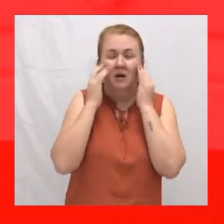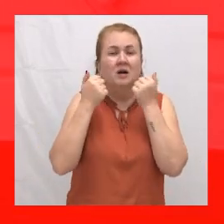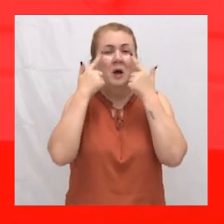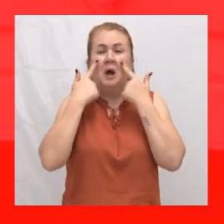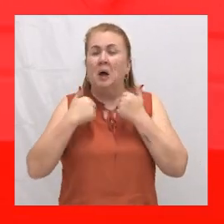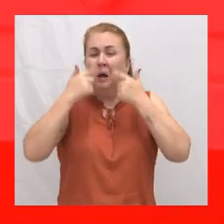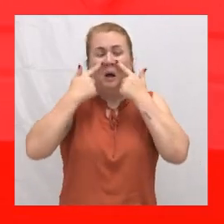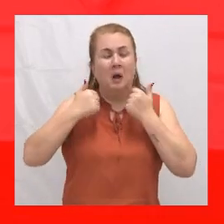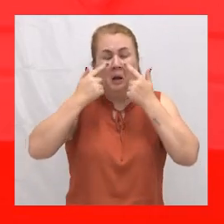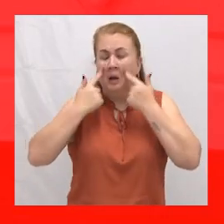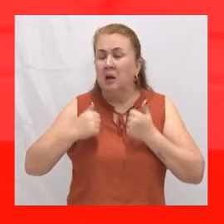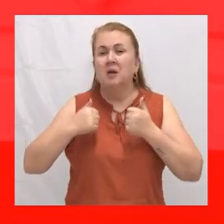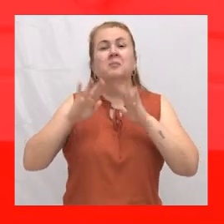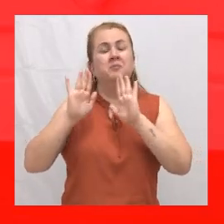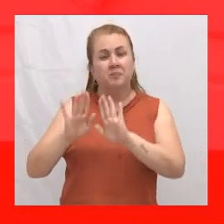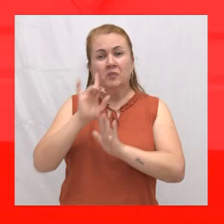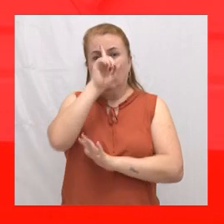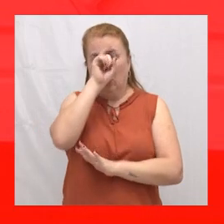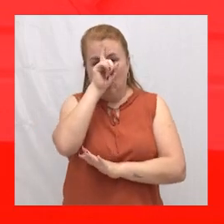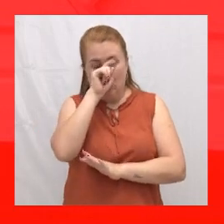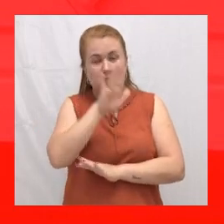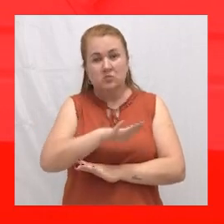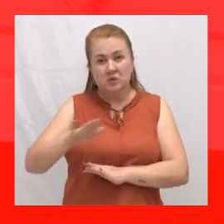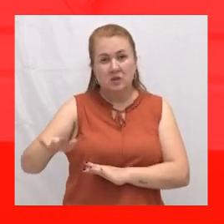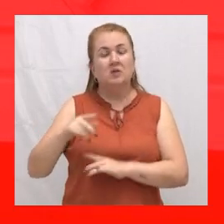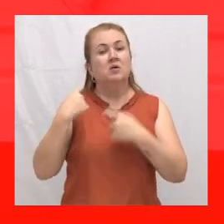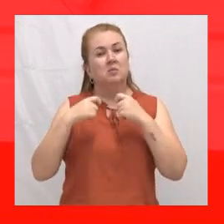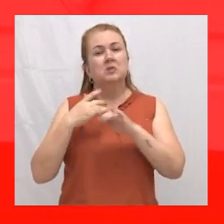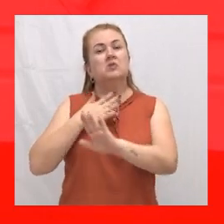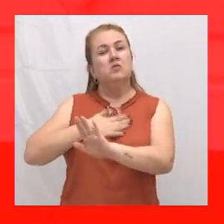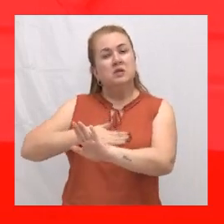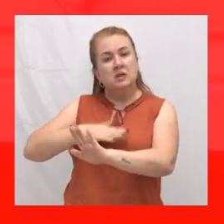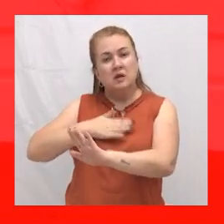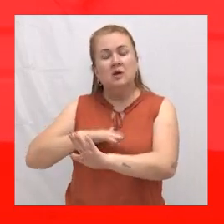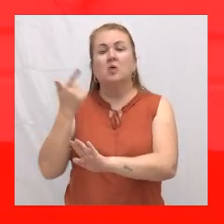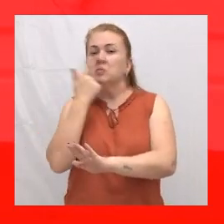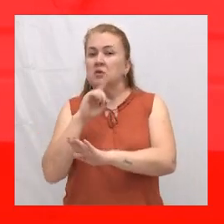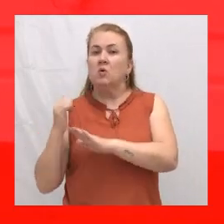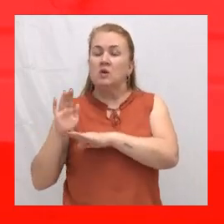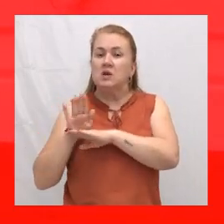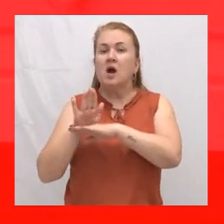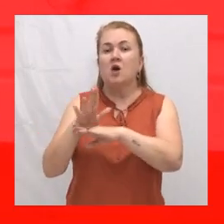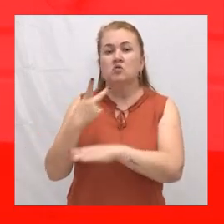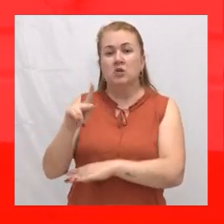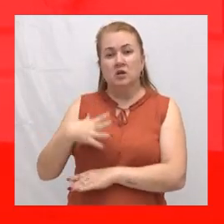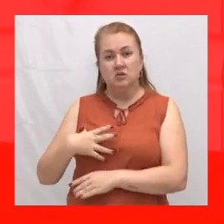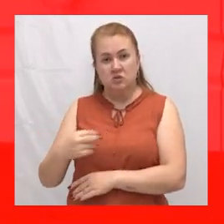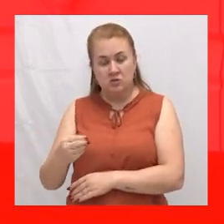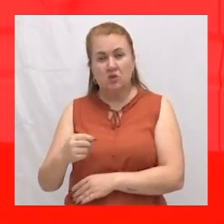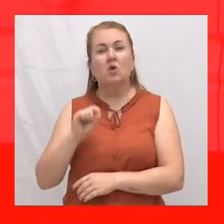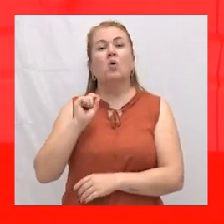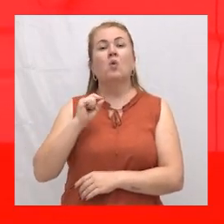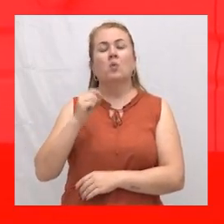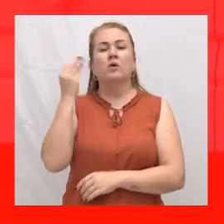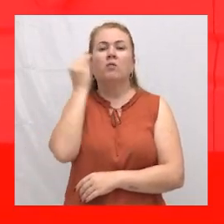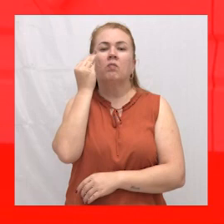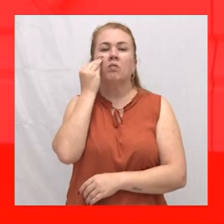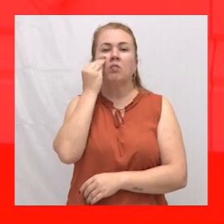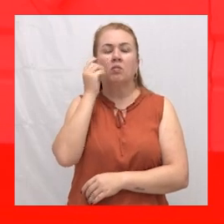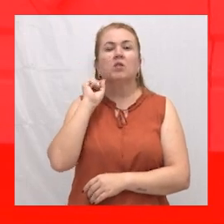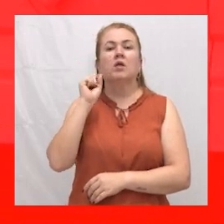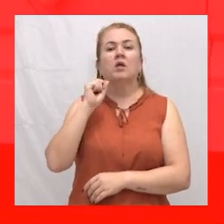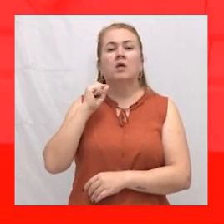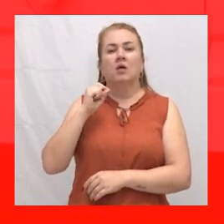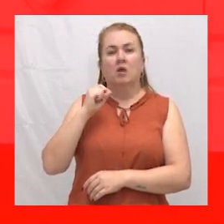Então, hospital da criança. Eu só preciso que você tenha calma para você estar ajudando o seu filho. Enrola o hospital